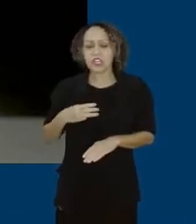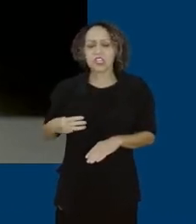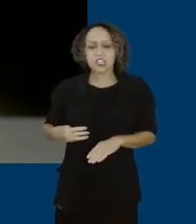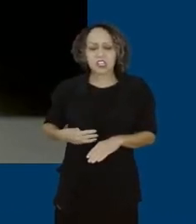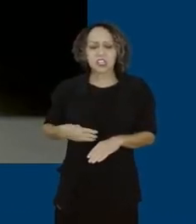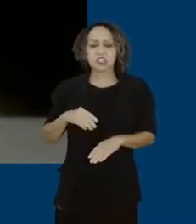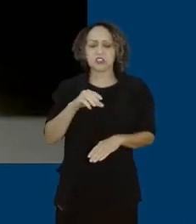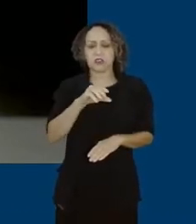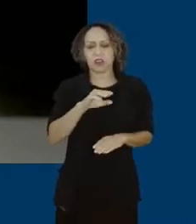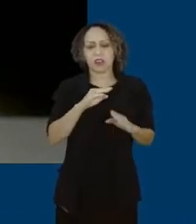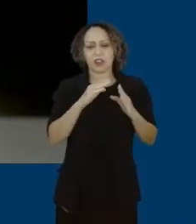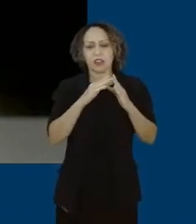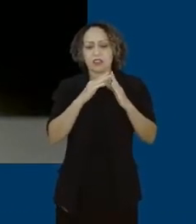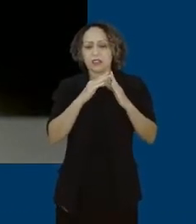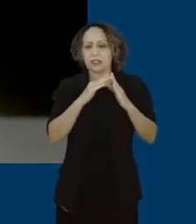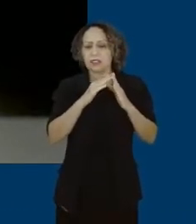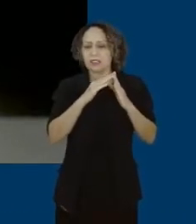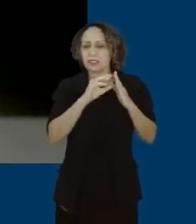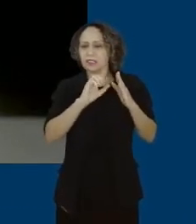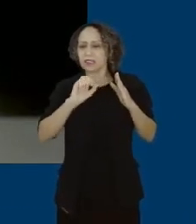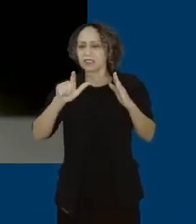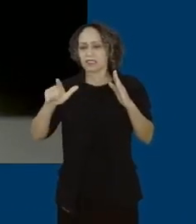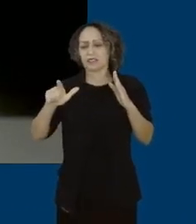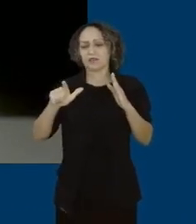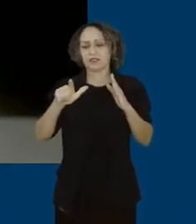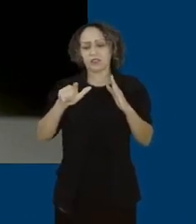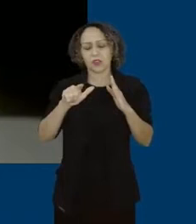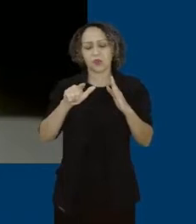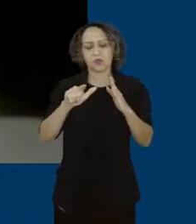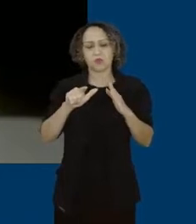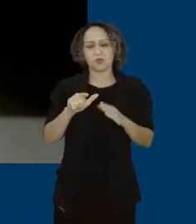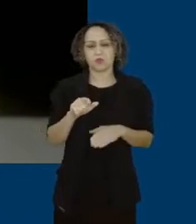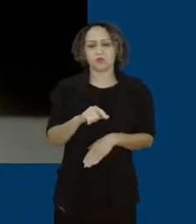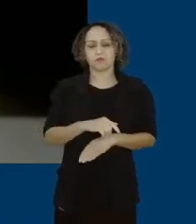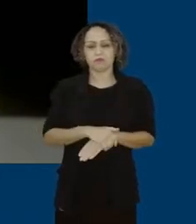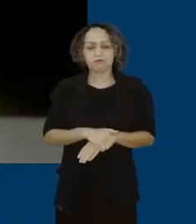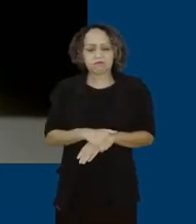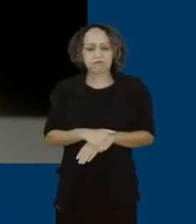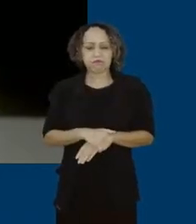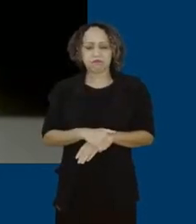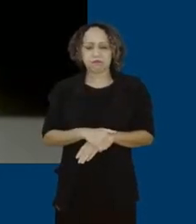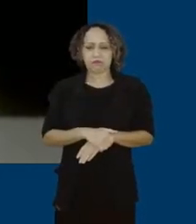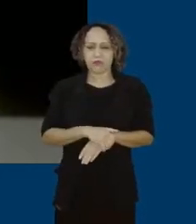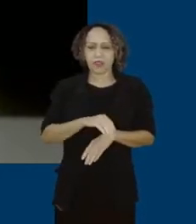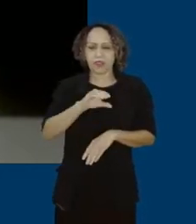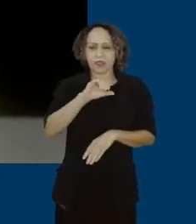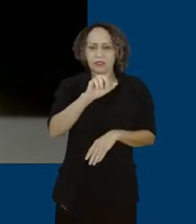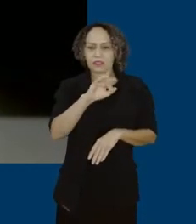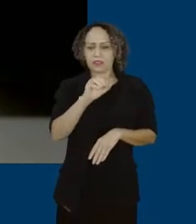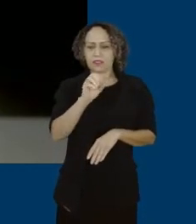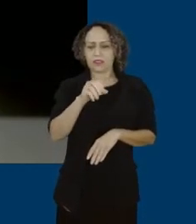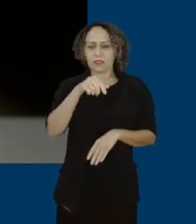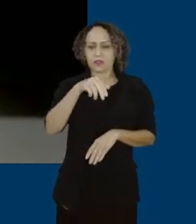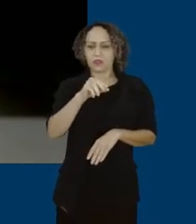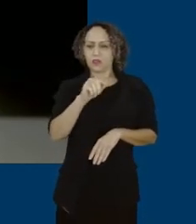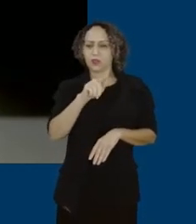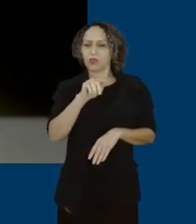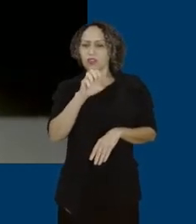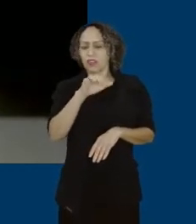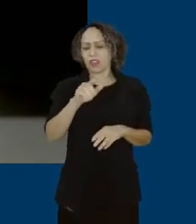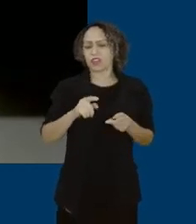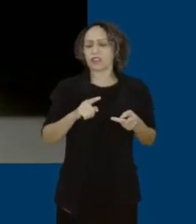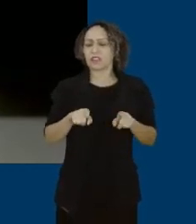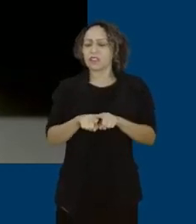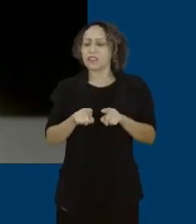presidente do FNDE. E depois de uma reunião com ele e com o diretor de administração, que foi indicado por Valdemar da Costa